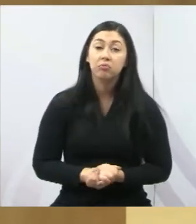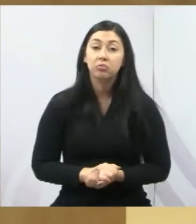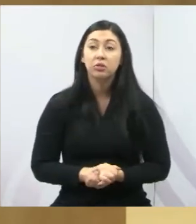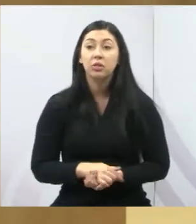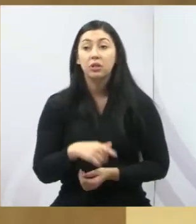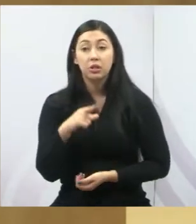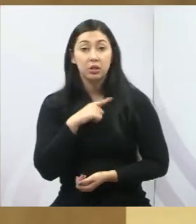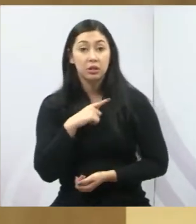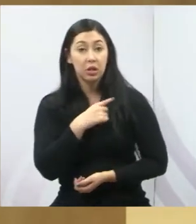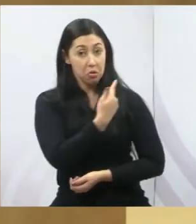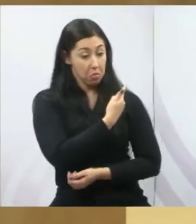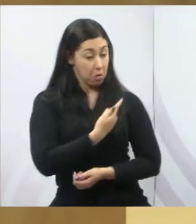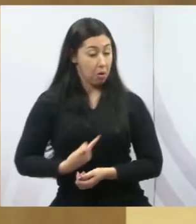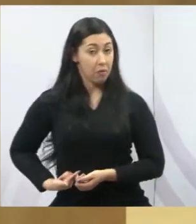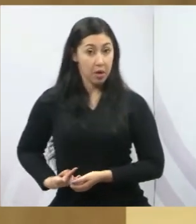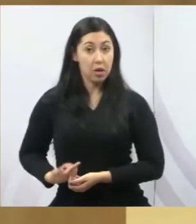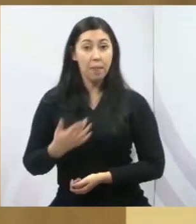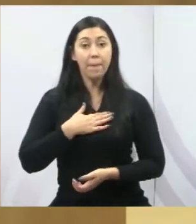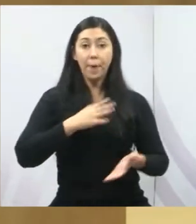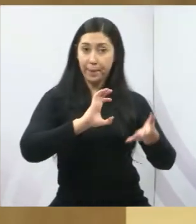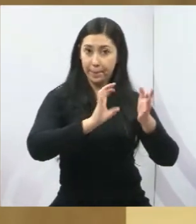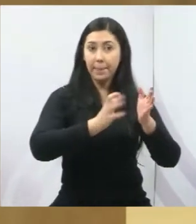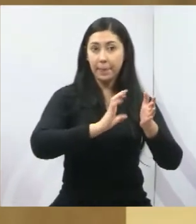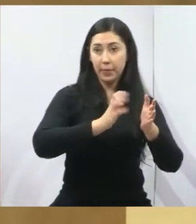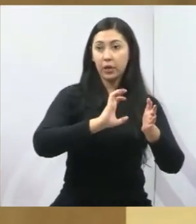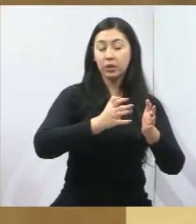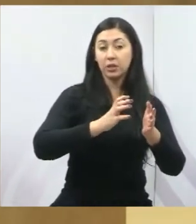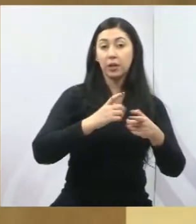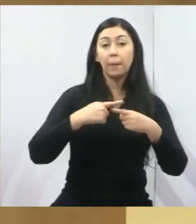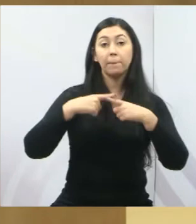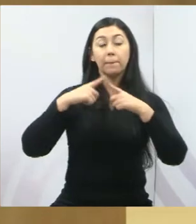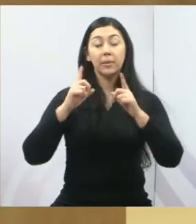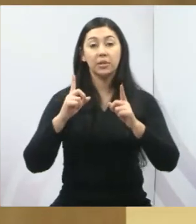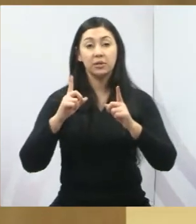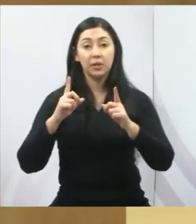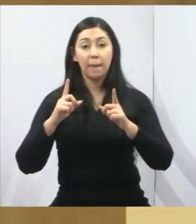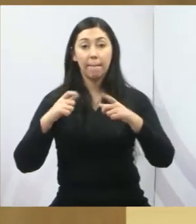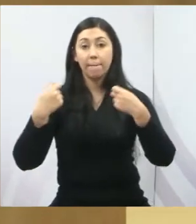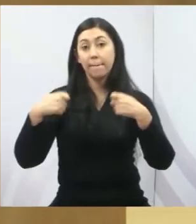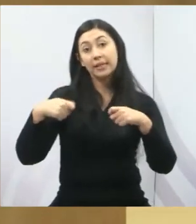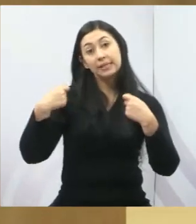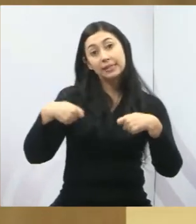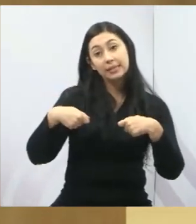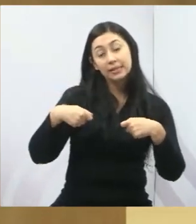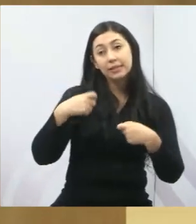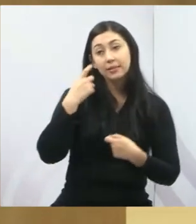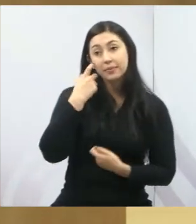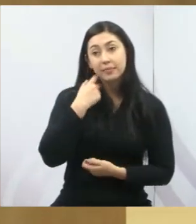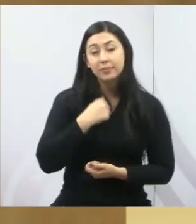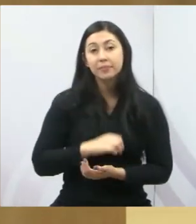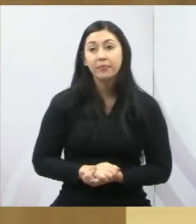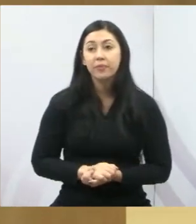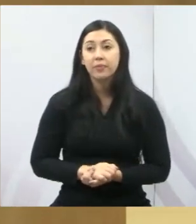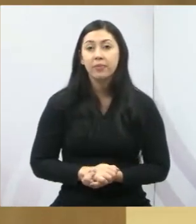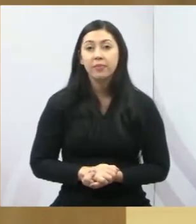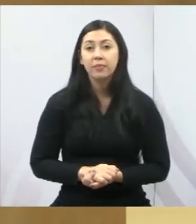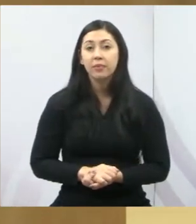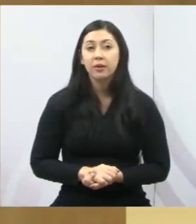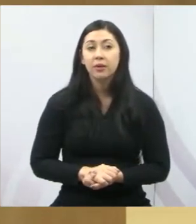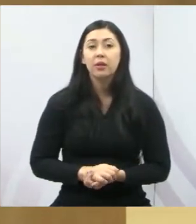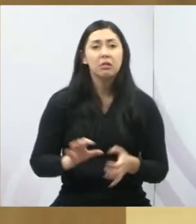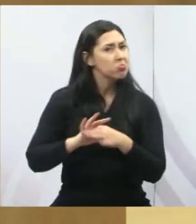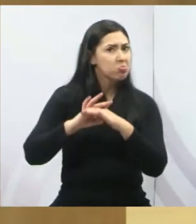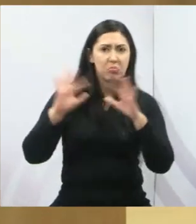governo que é do meu partido, que eu apoiei, mas aí eu vou precisar exercitar, se de fato nós precisamos ter